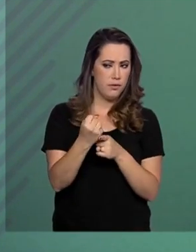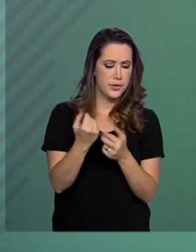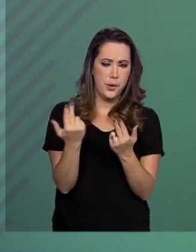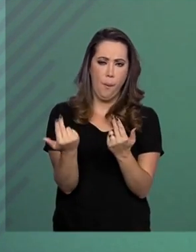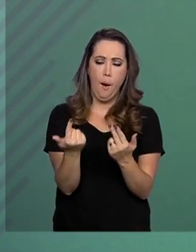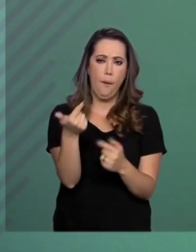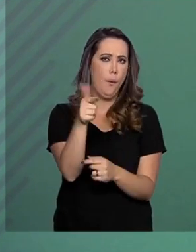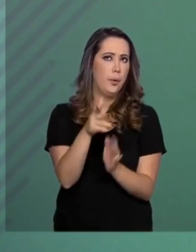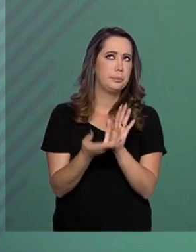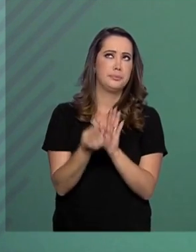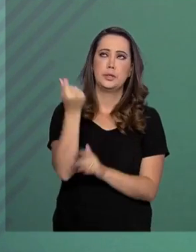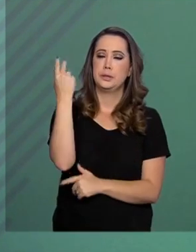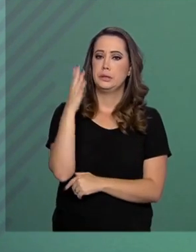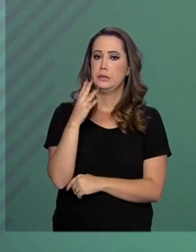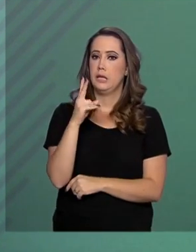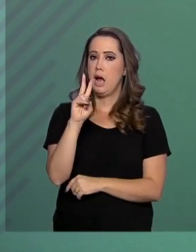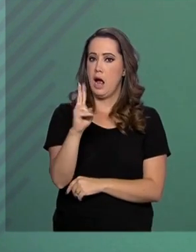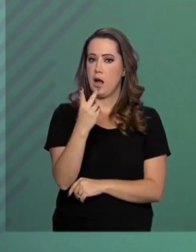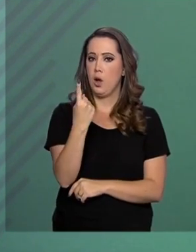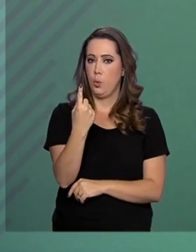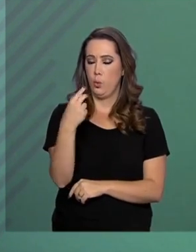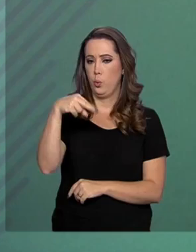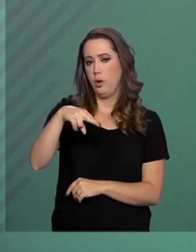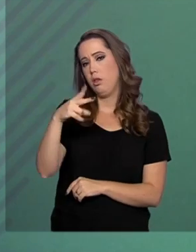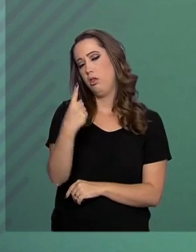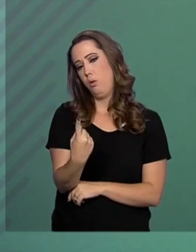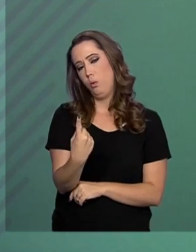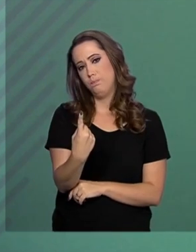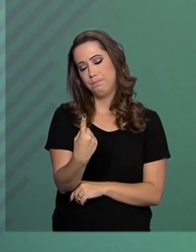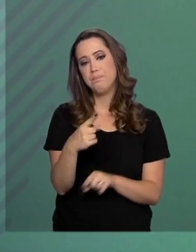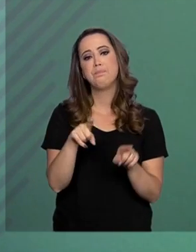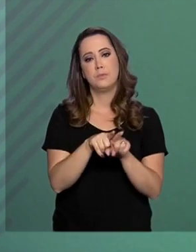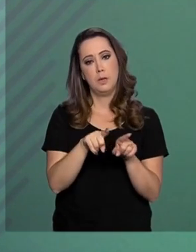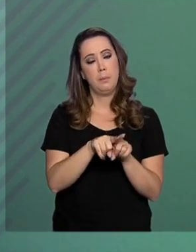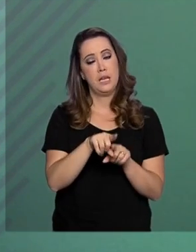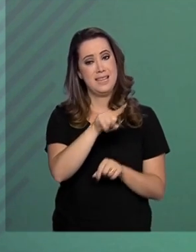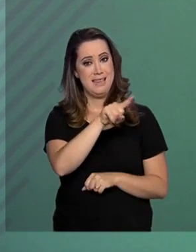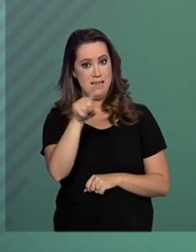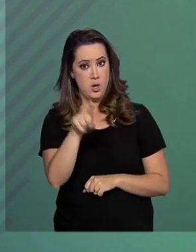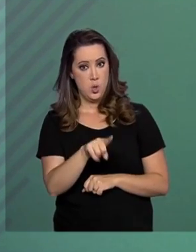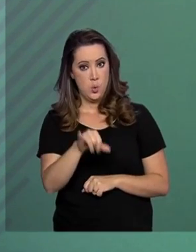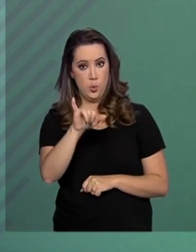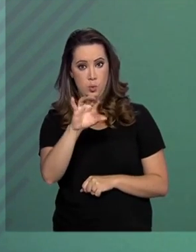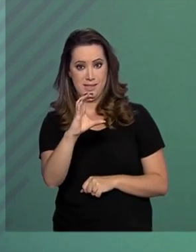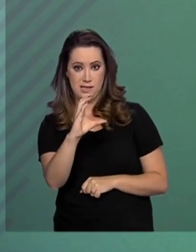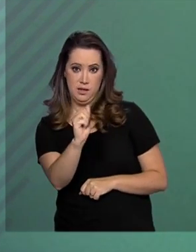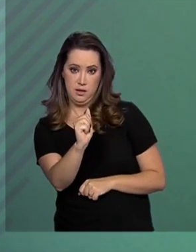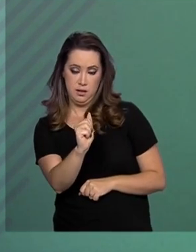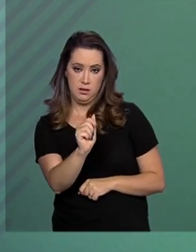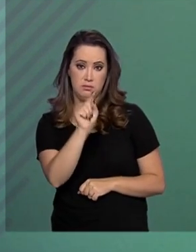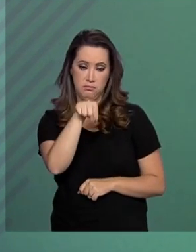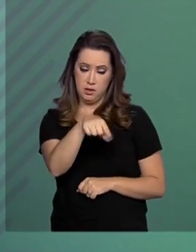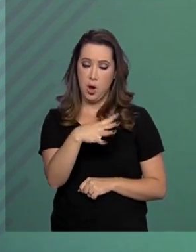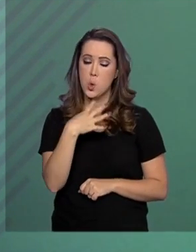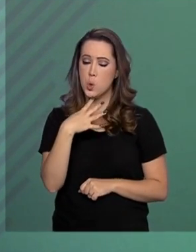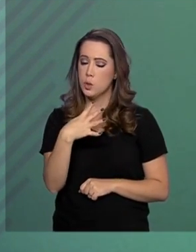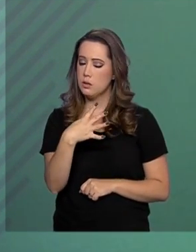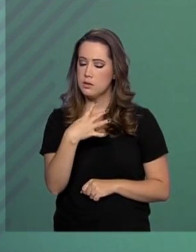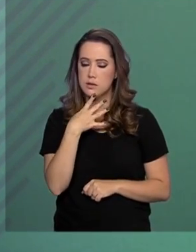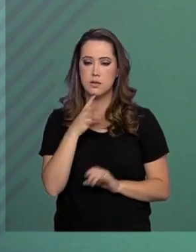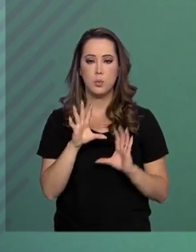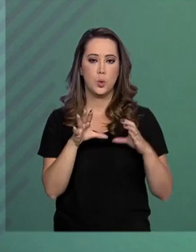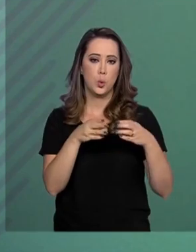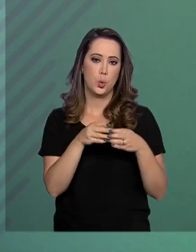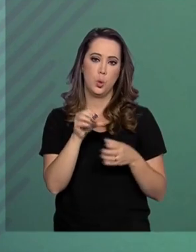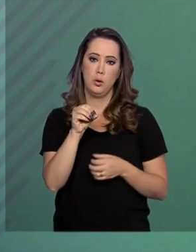o H1N1 e o Zika vírus, sendo inclusive reconhecido pela